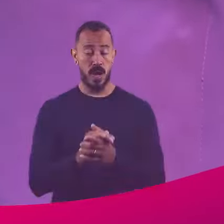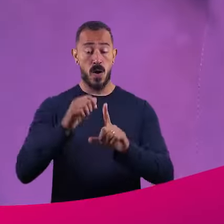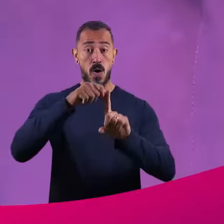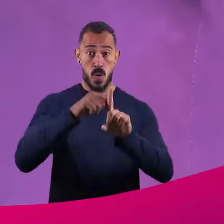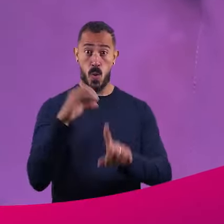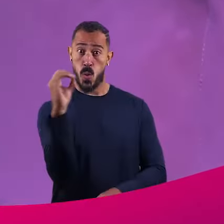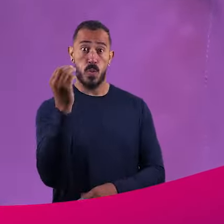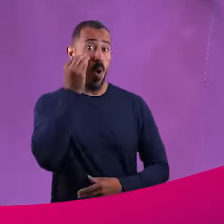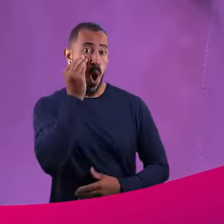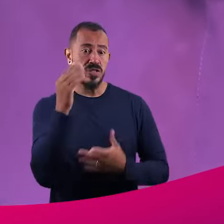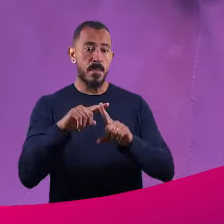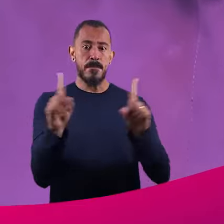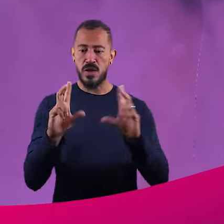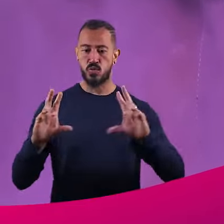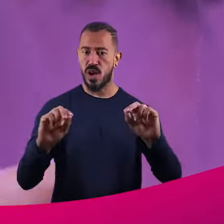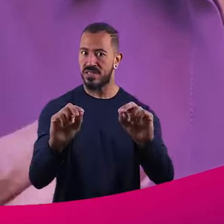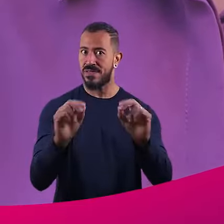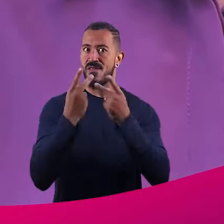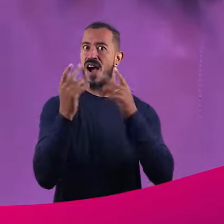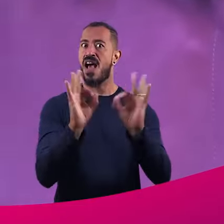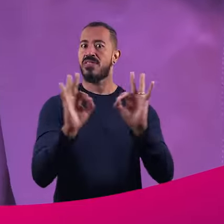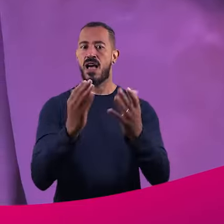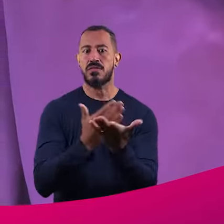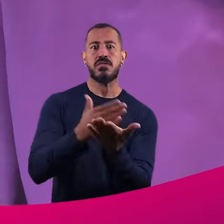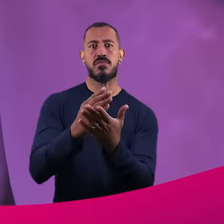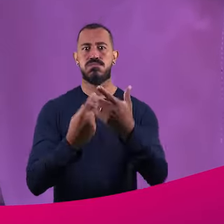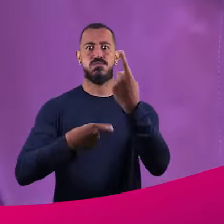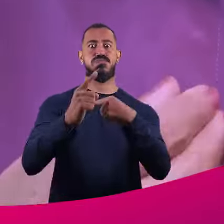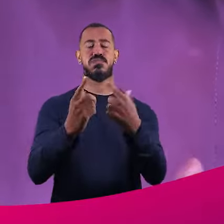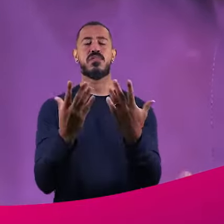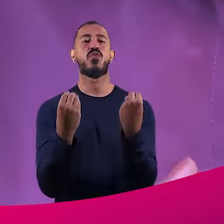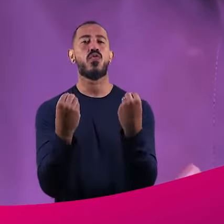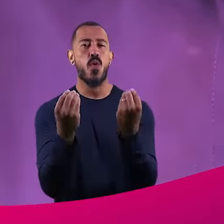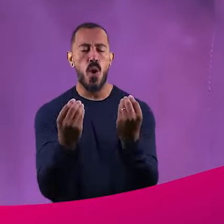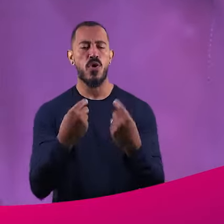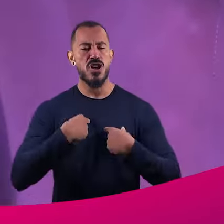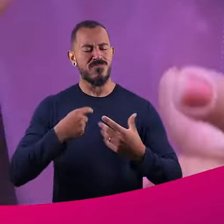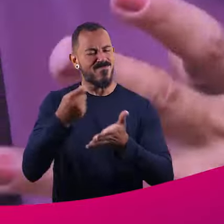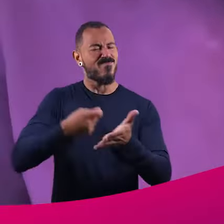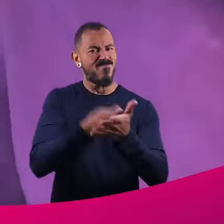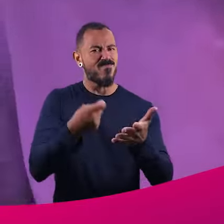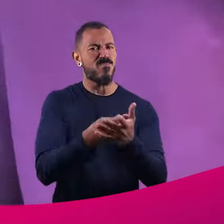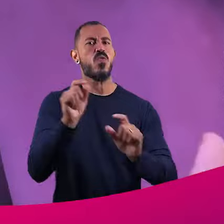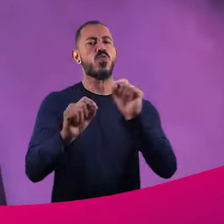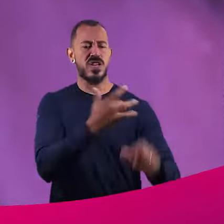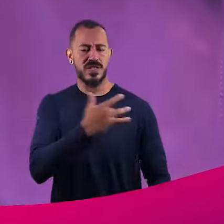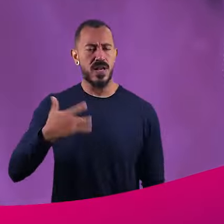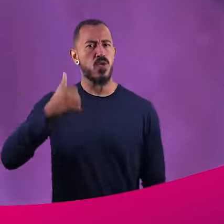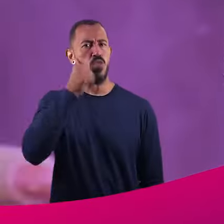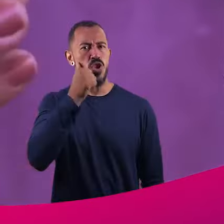Outubro rosa chegou, mas o câncer de mama não avisa quando vai chegar. E essa é minha luta para o atendimento